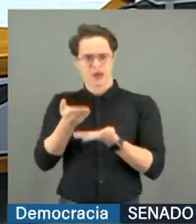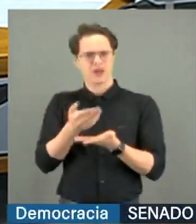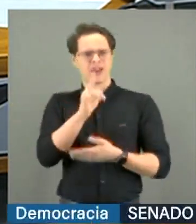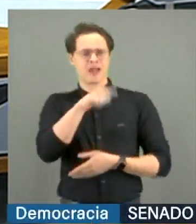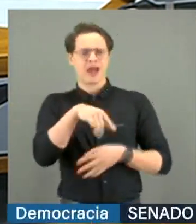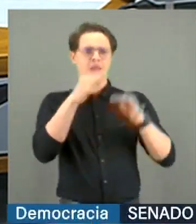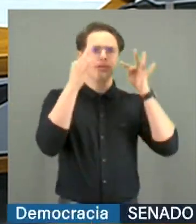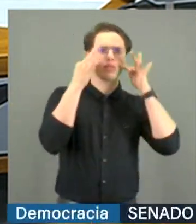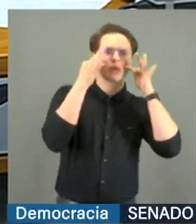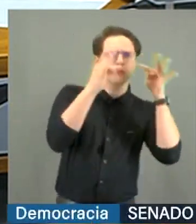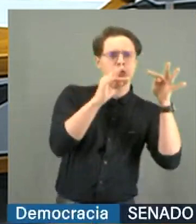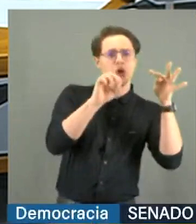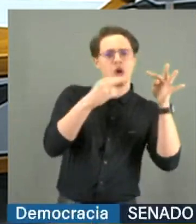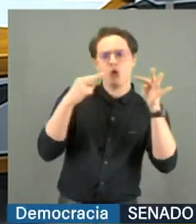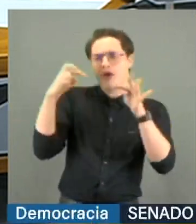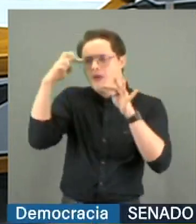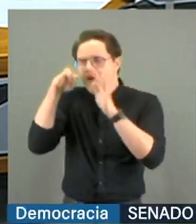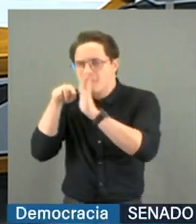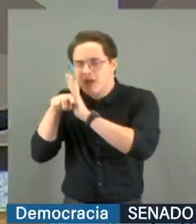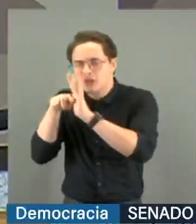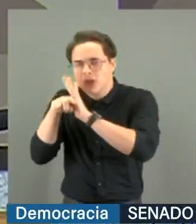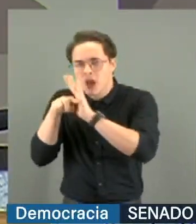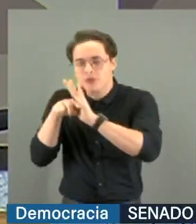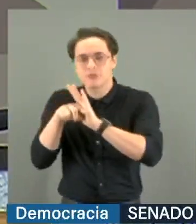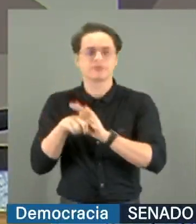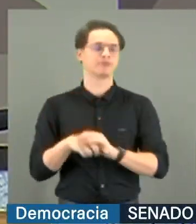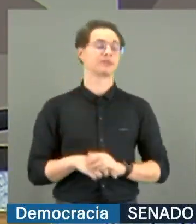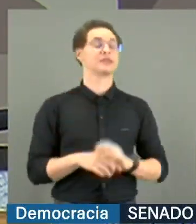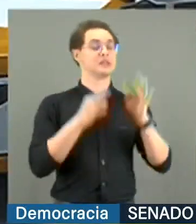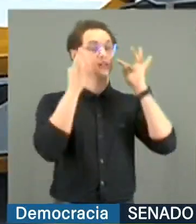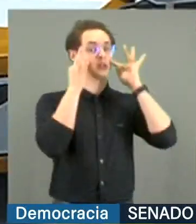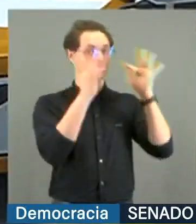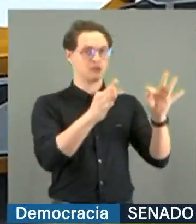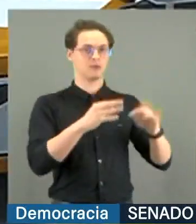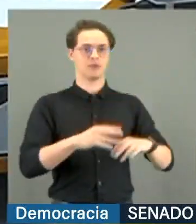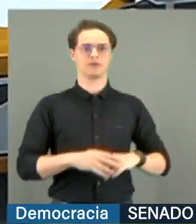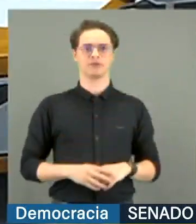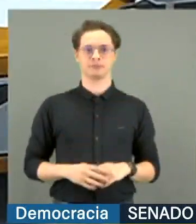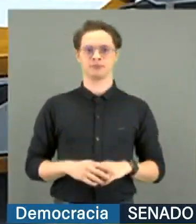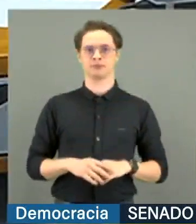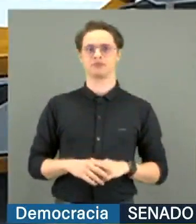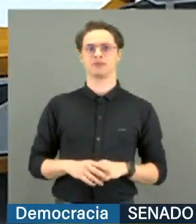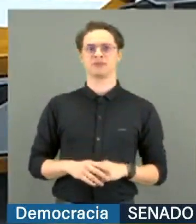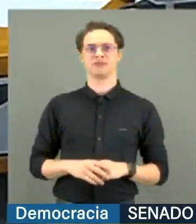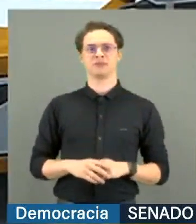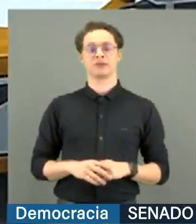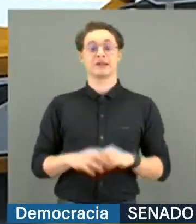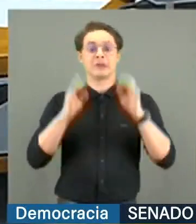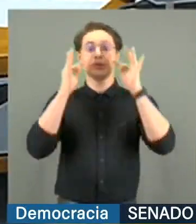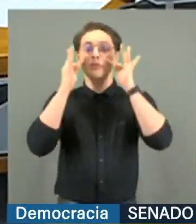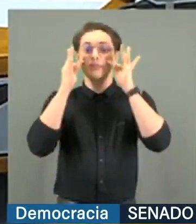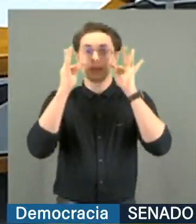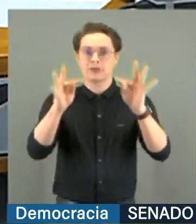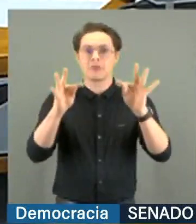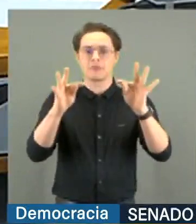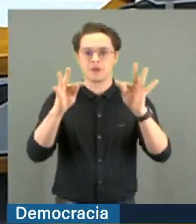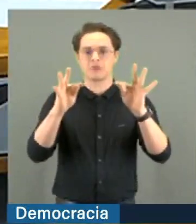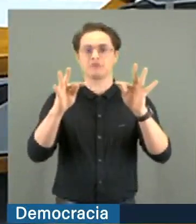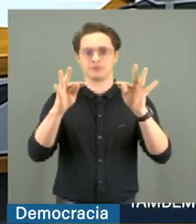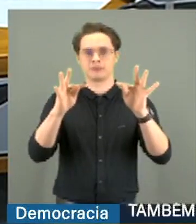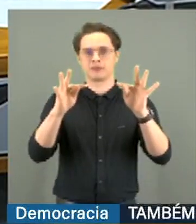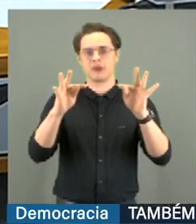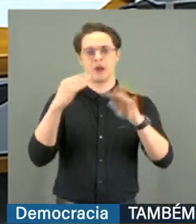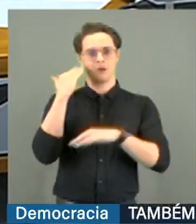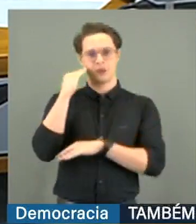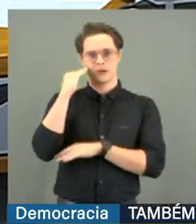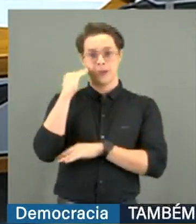testemunha ou como investigado? Testemunha. Testemunha. Ótimo. Testemunha que eu entendo no ACPI